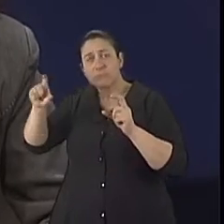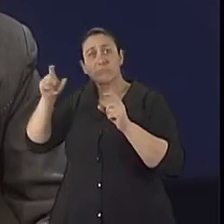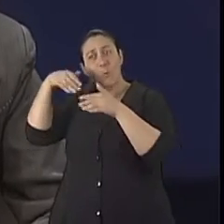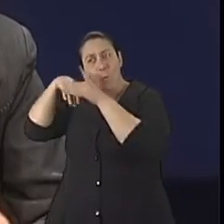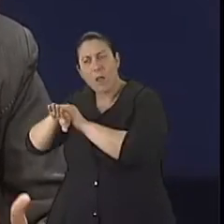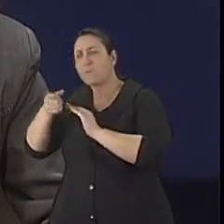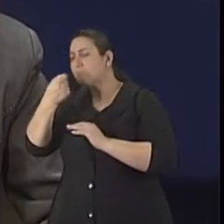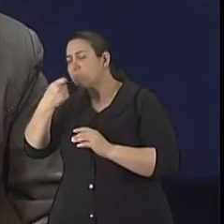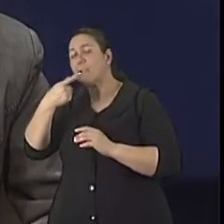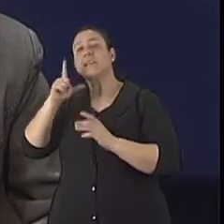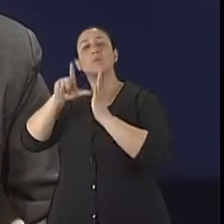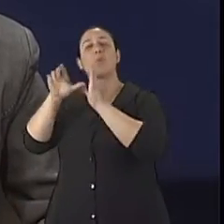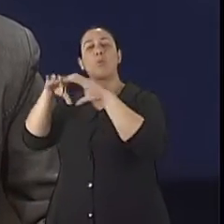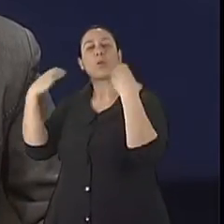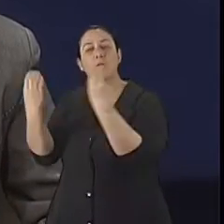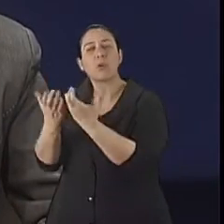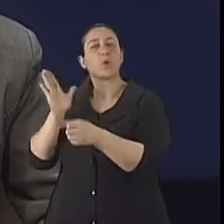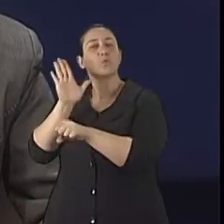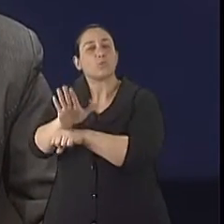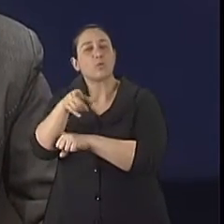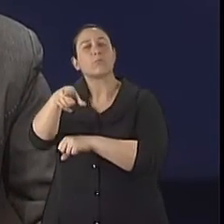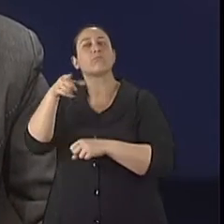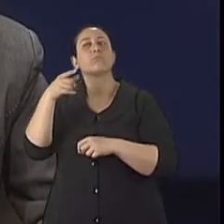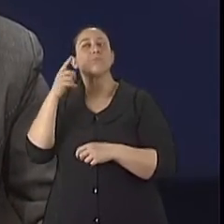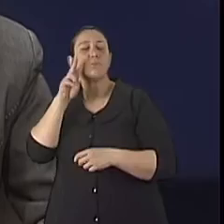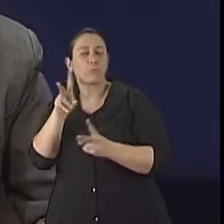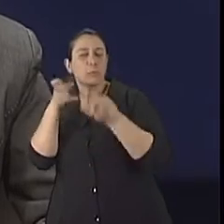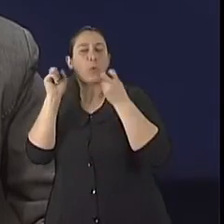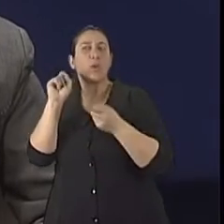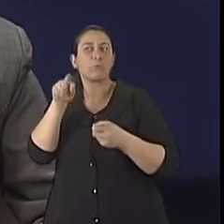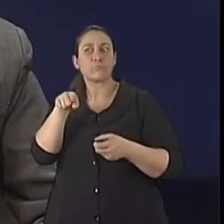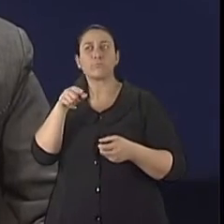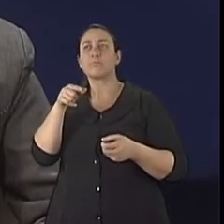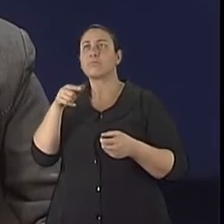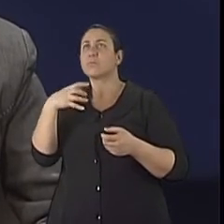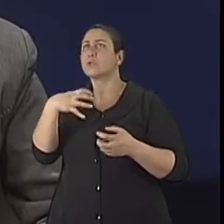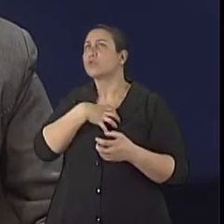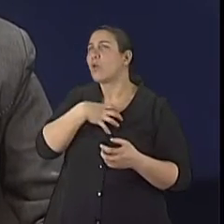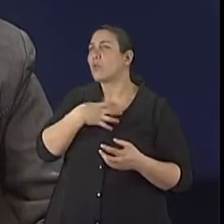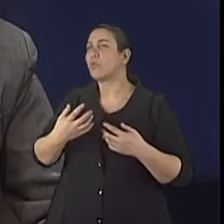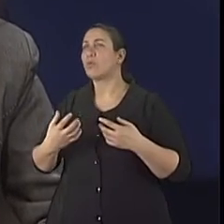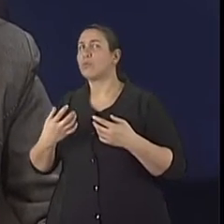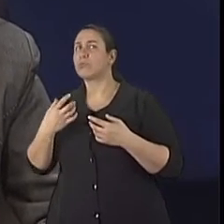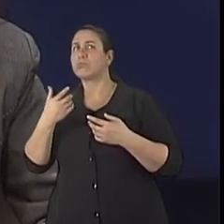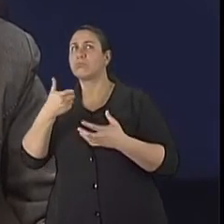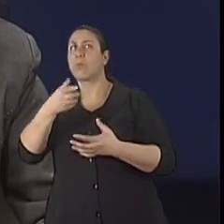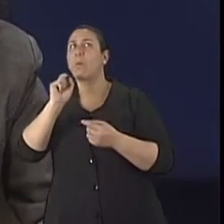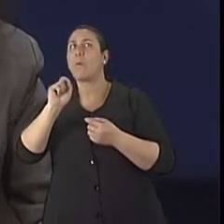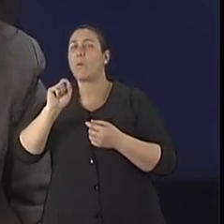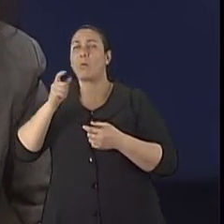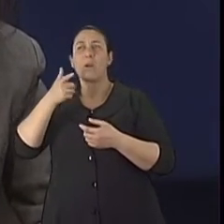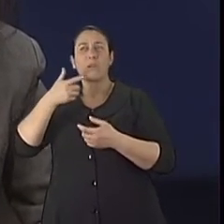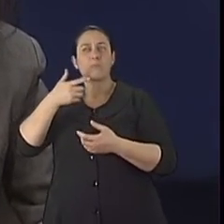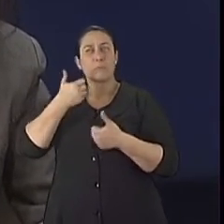tempo, então, lá na comunidade, fazendo uso do medicamento, vai se observar o quê? Sintomas que não estão referidos na bula. Então, por isso, né, o papel